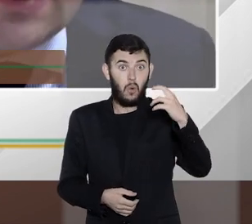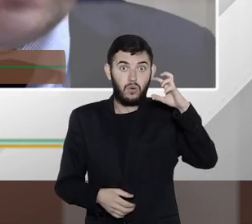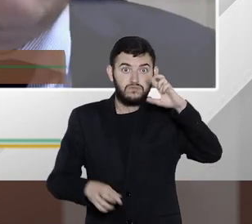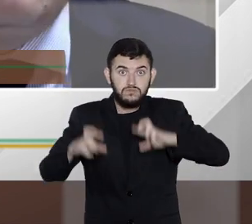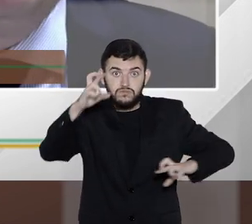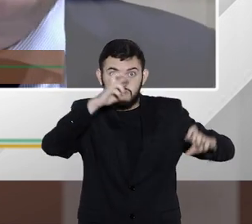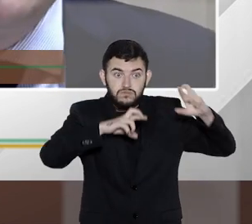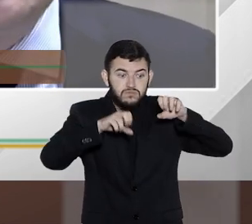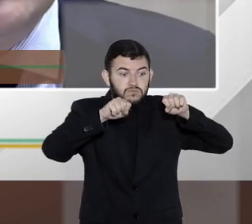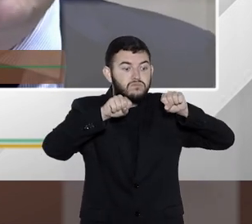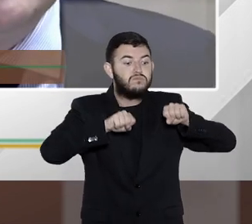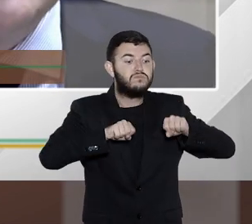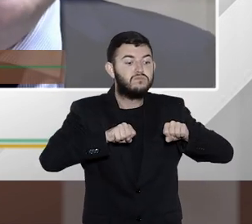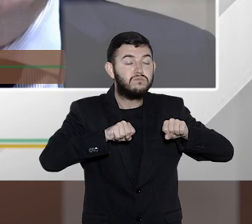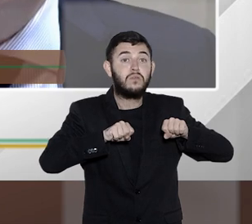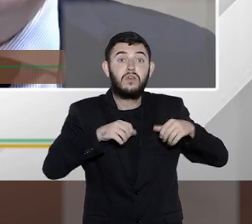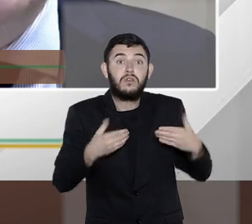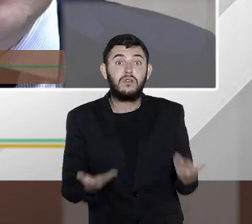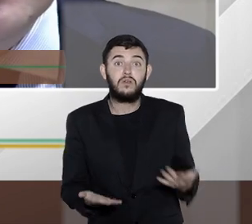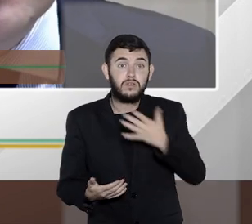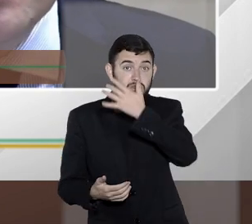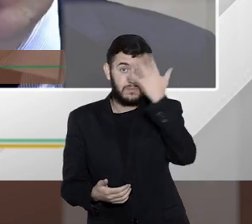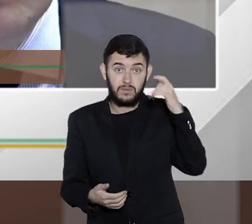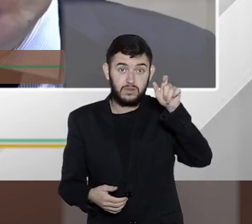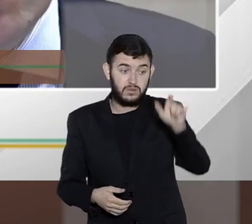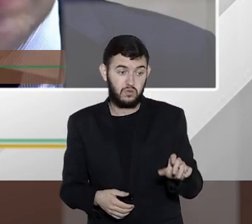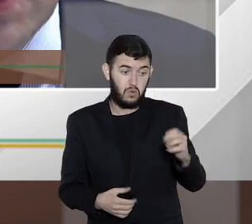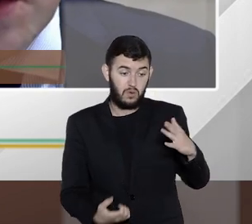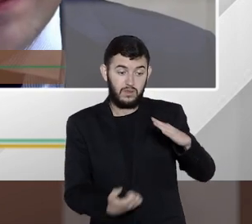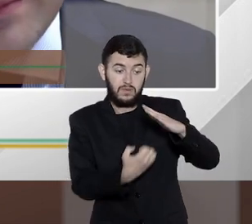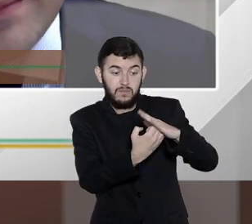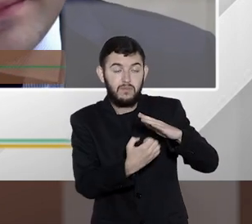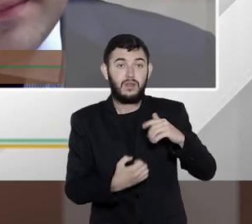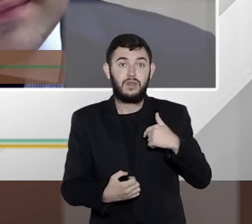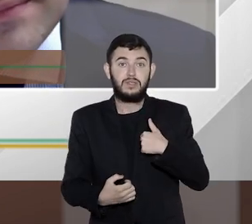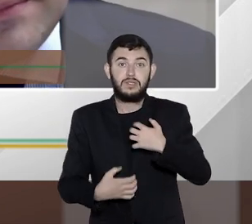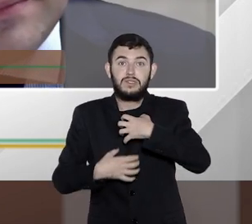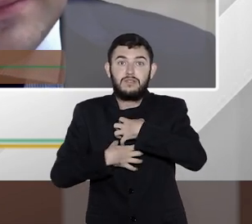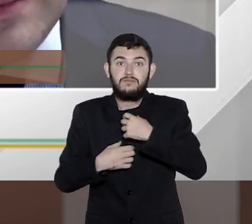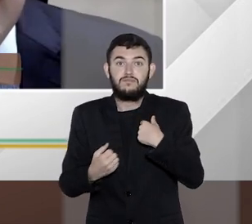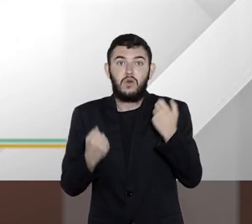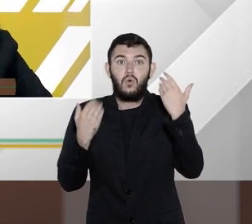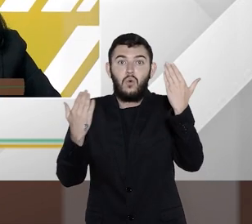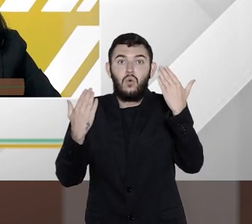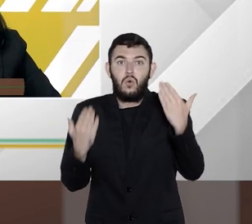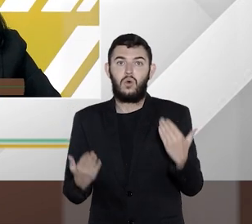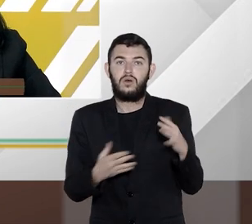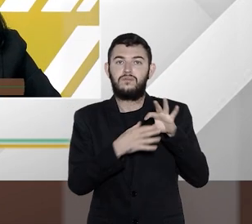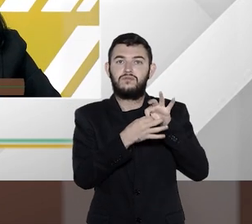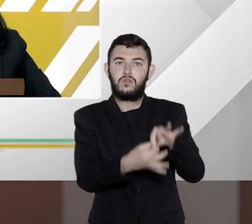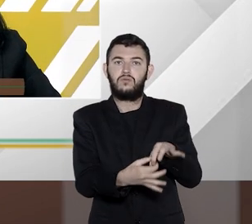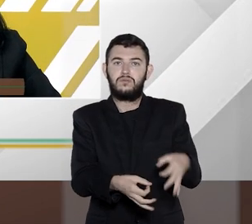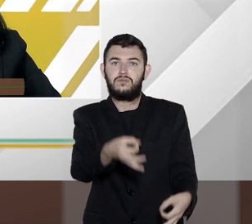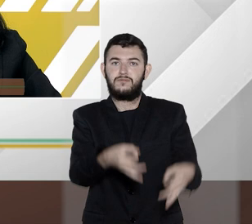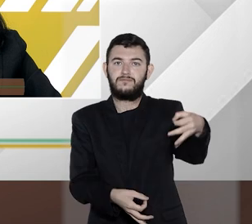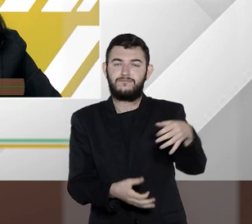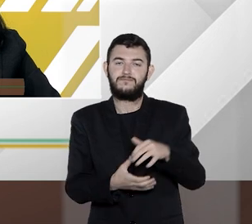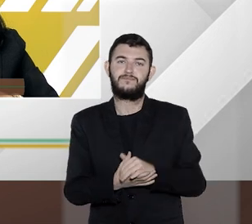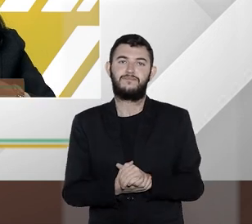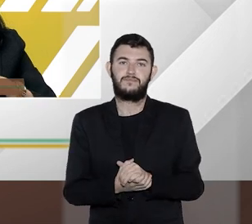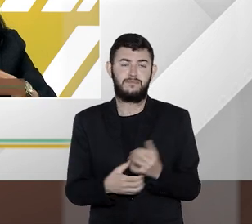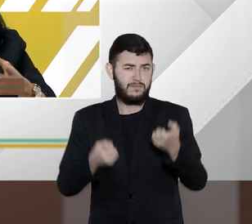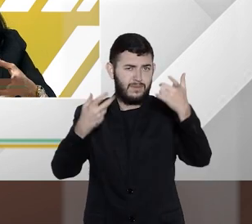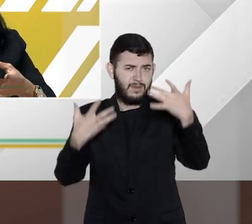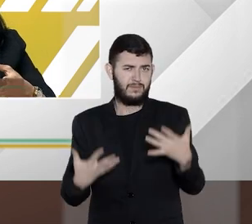curso, e acaba gerando essa incerteza no mundo jurídico. Falando ainda dessa incerteza,